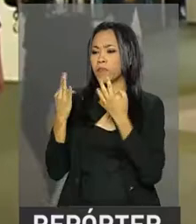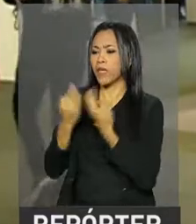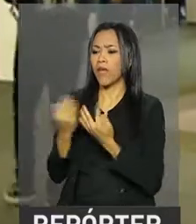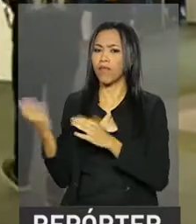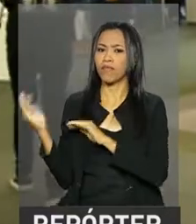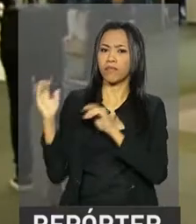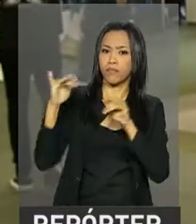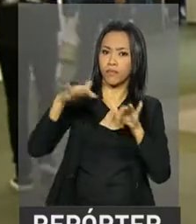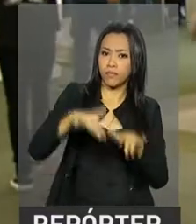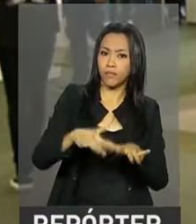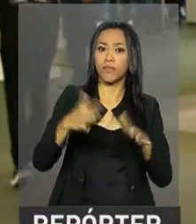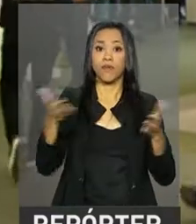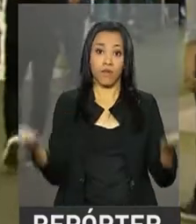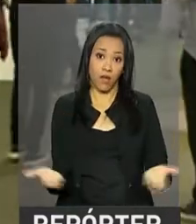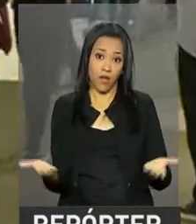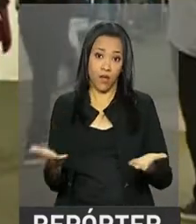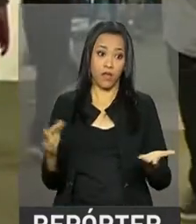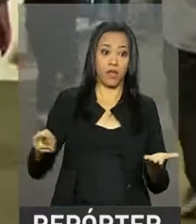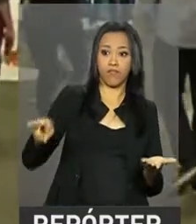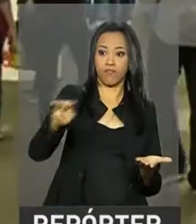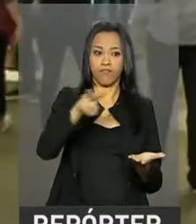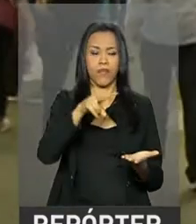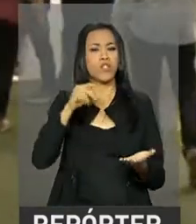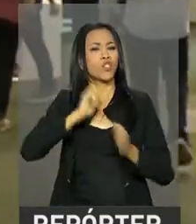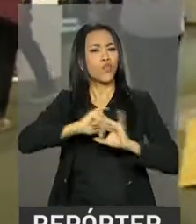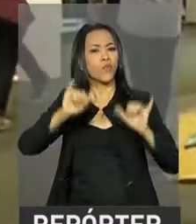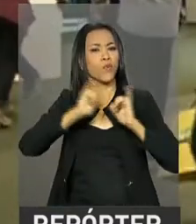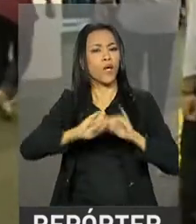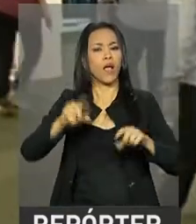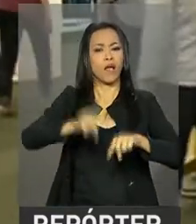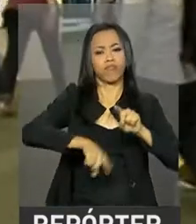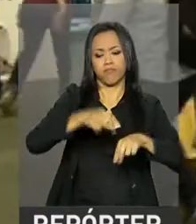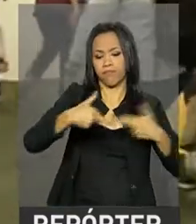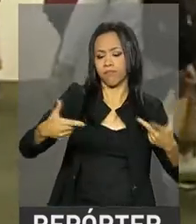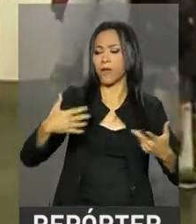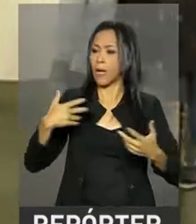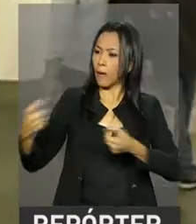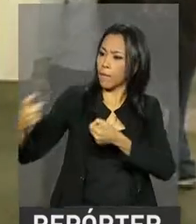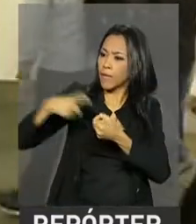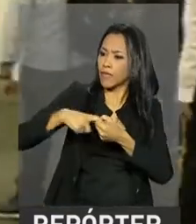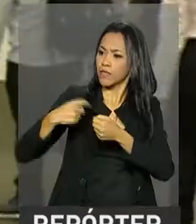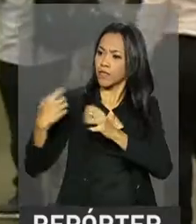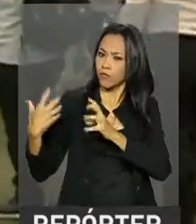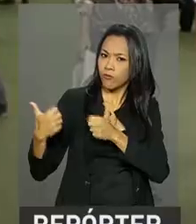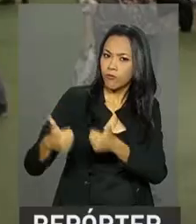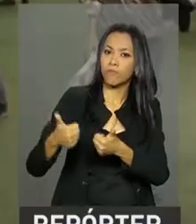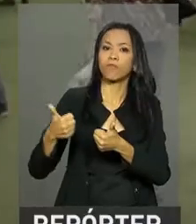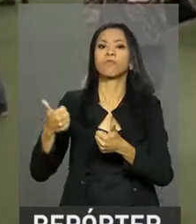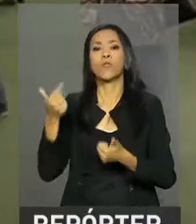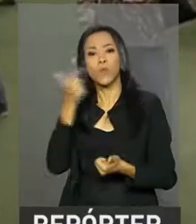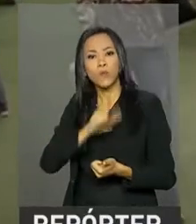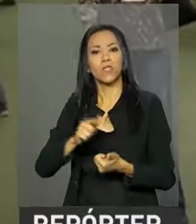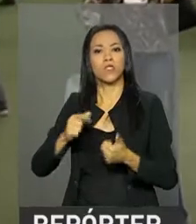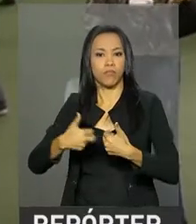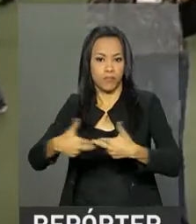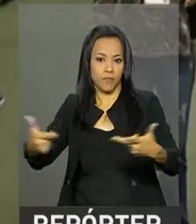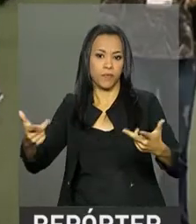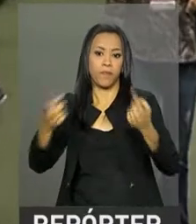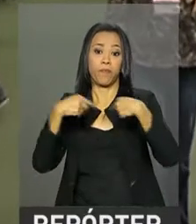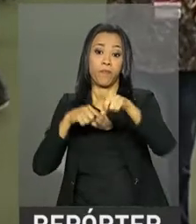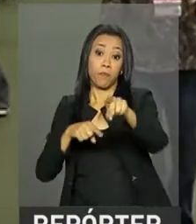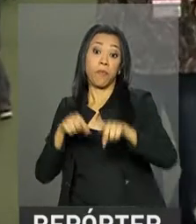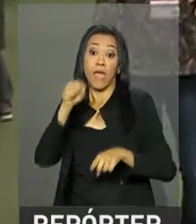oportunidade de estar aqui para divulgar produtos, encontrar parceiros e fechar negócios. A Secretaria Especial de